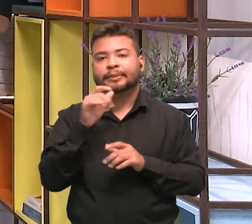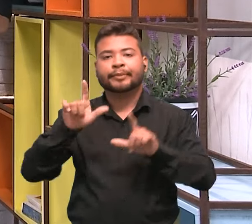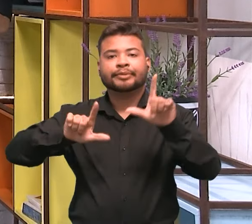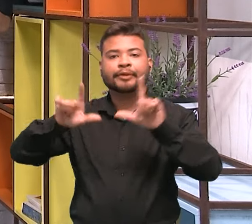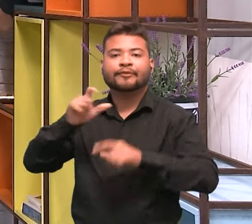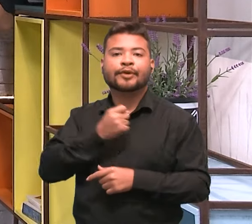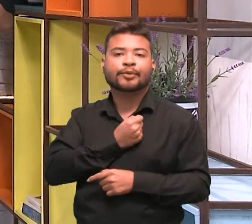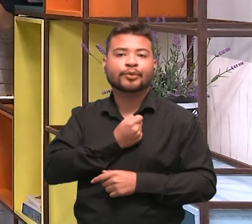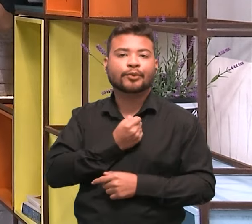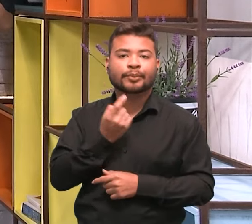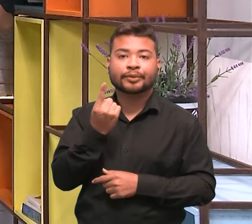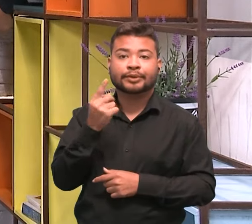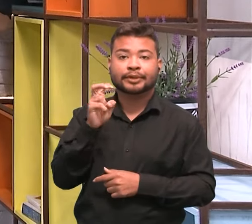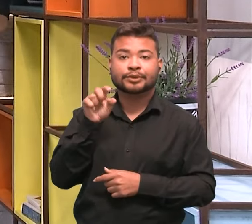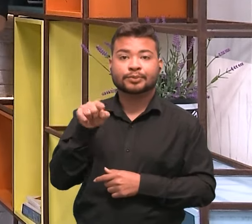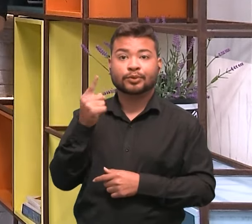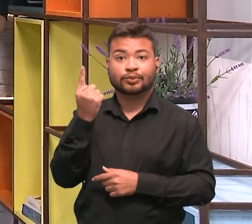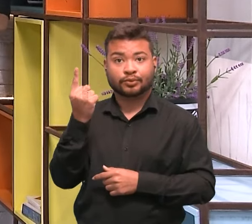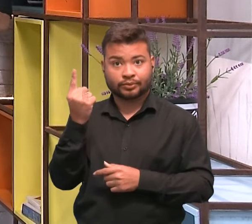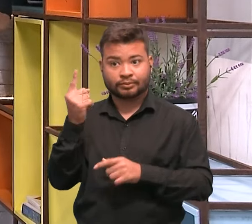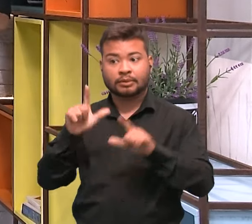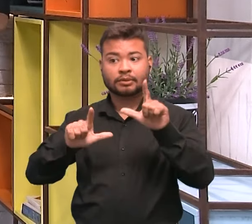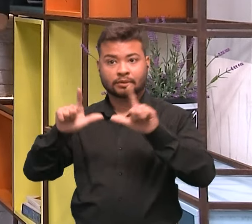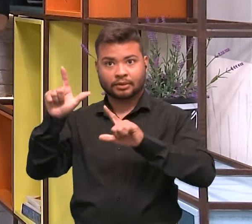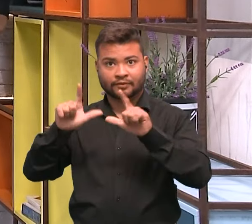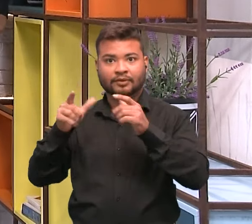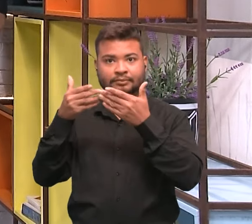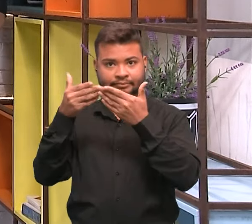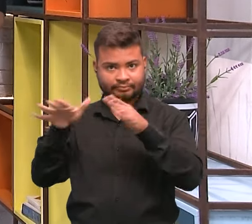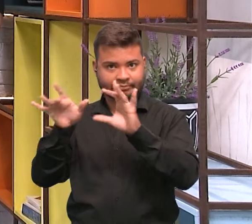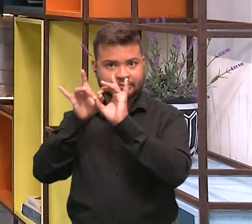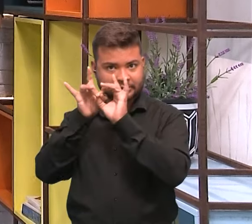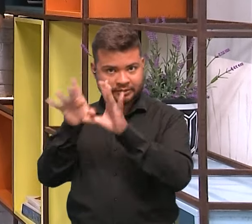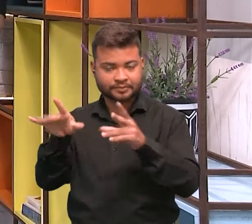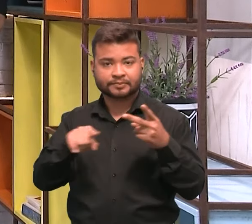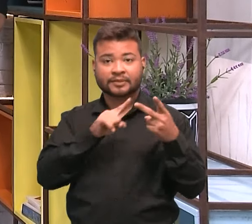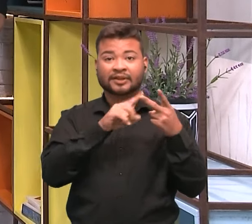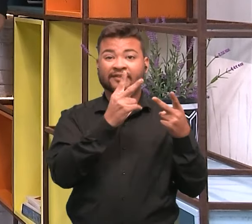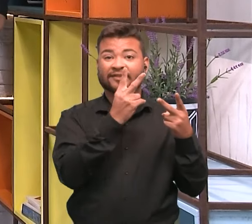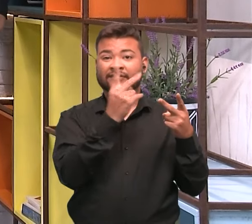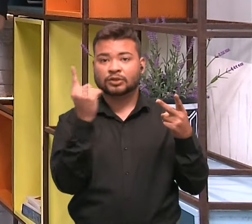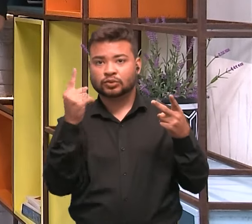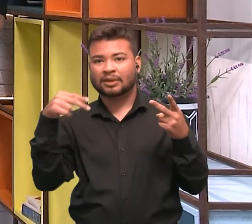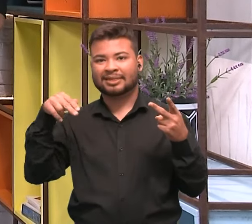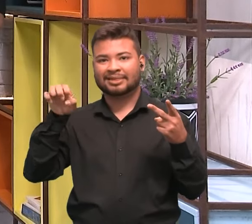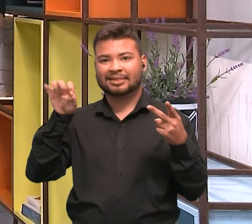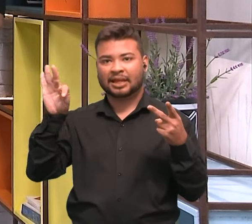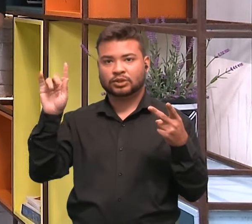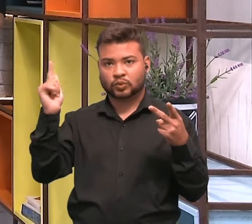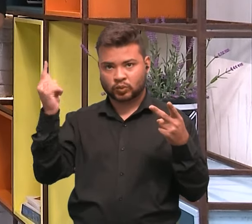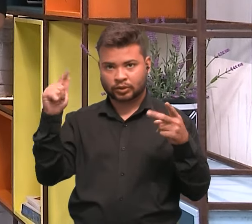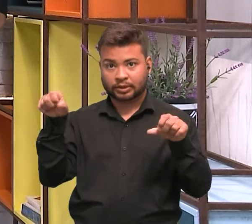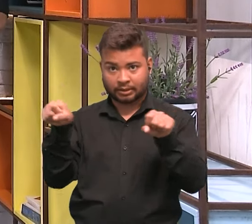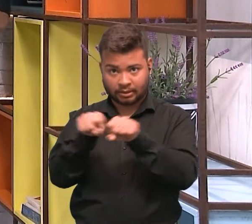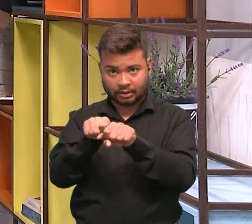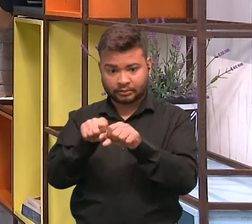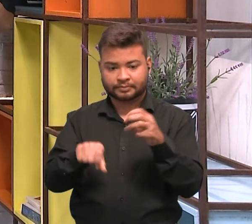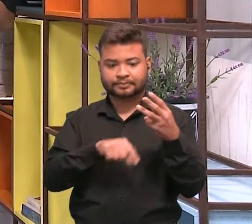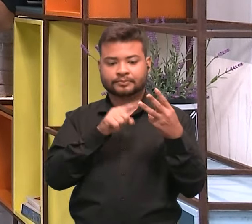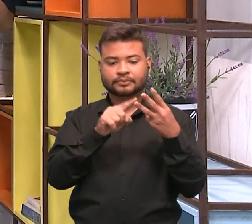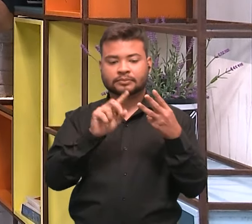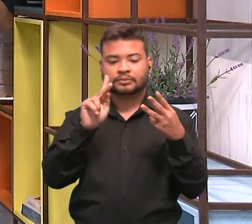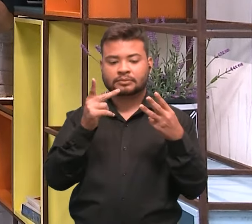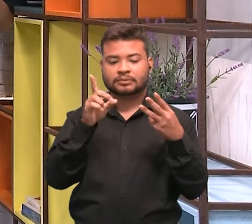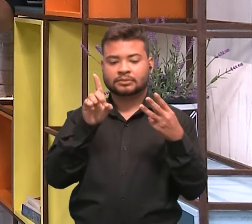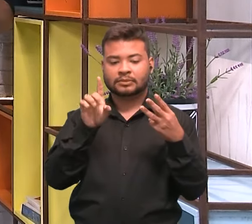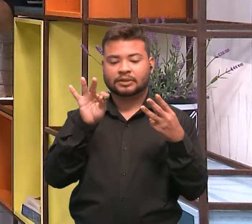ligado, né, o 15.1 na TV aberta, o 21 na net, e também pela HDTV é o canal